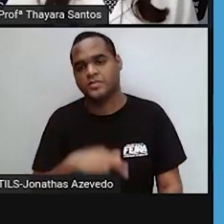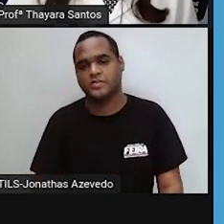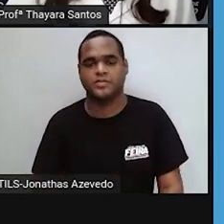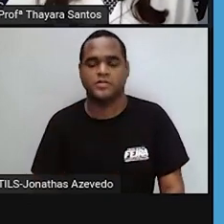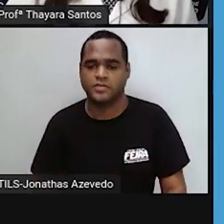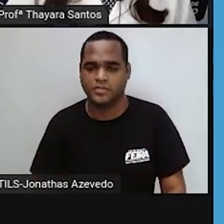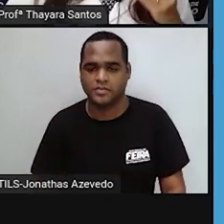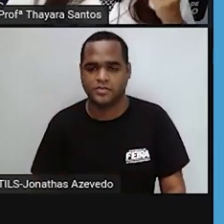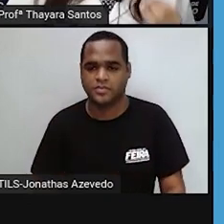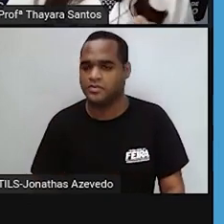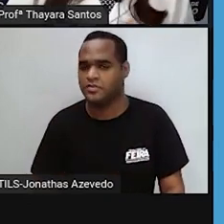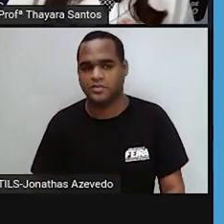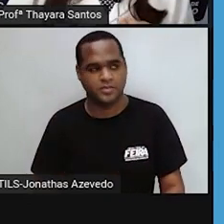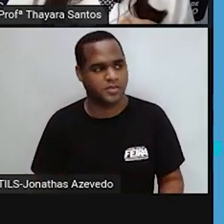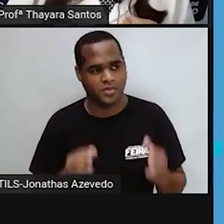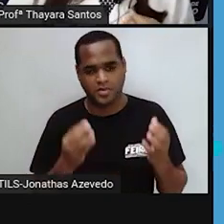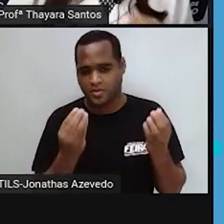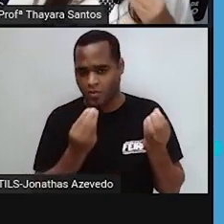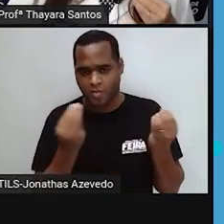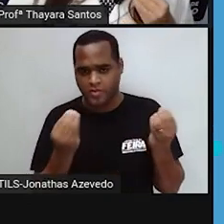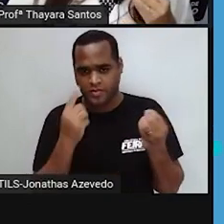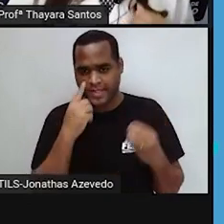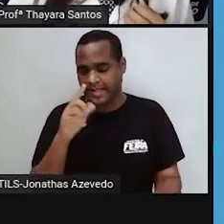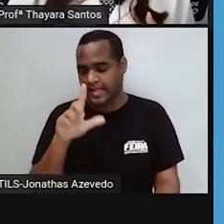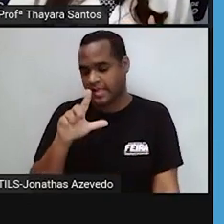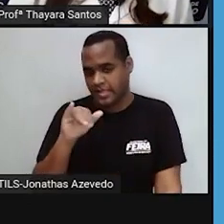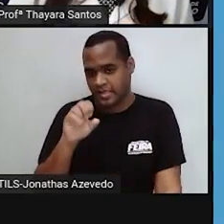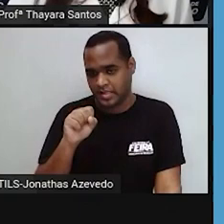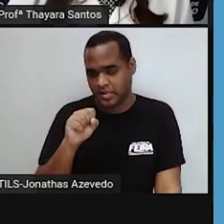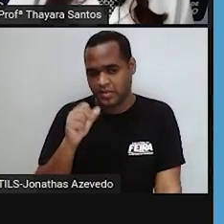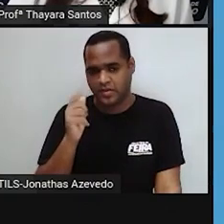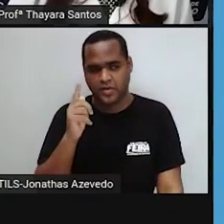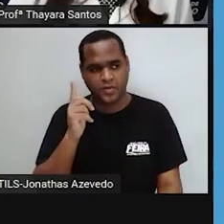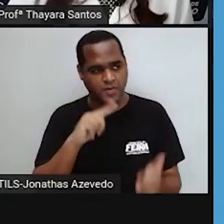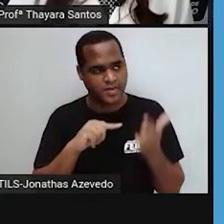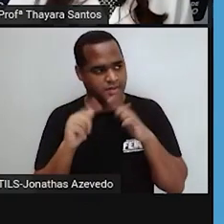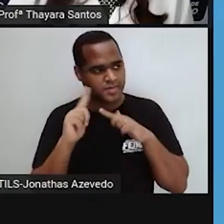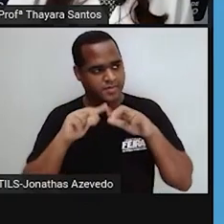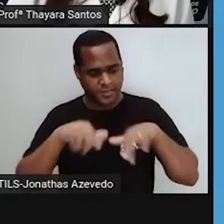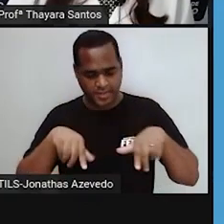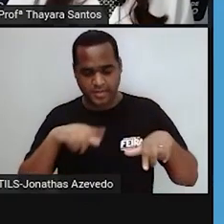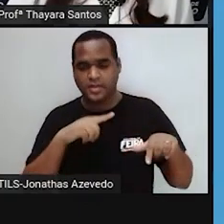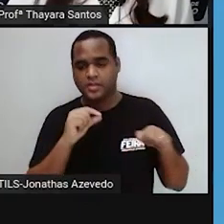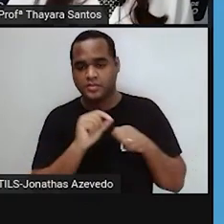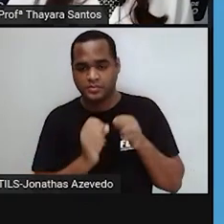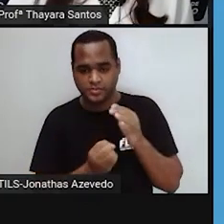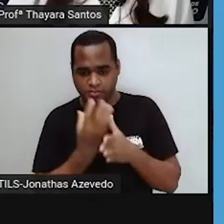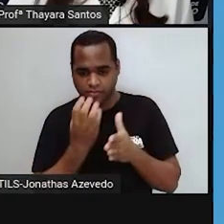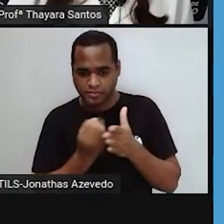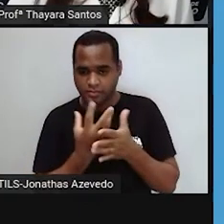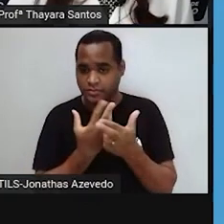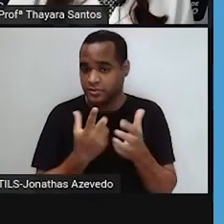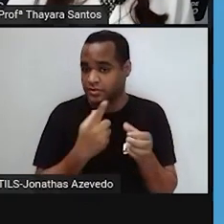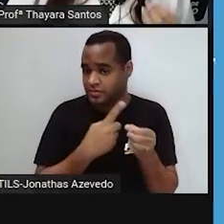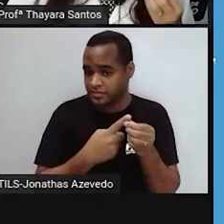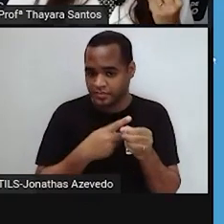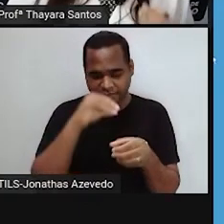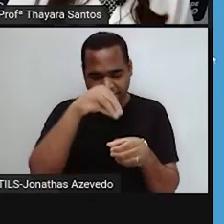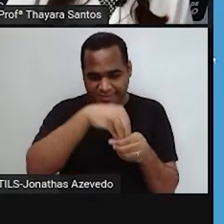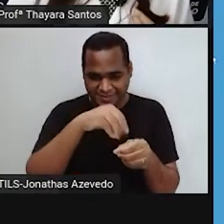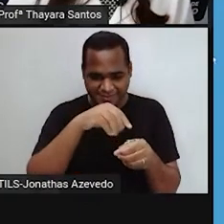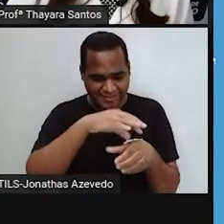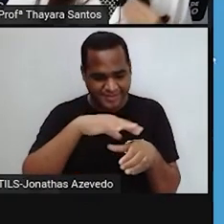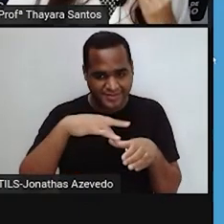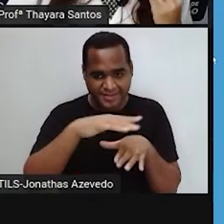E como é que o lisossomo consegue realizar essa função de digestão intracelular? Porque no interior dele aqui, tem